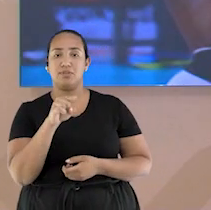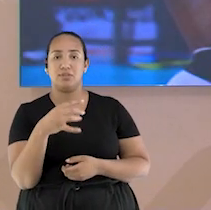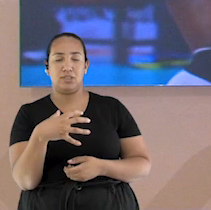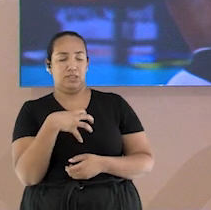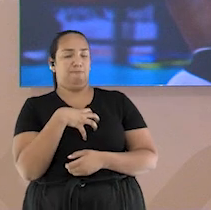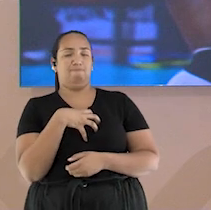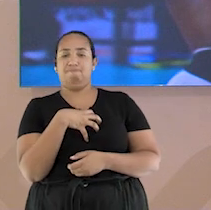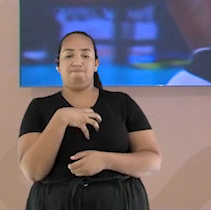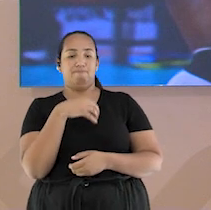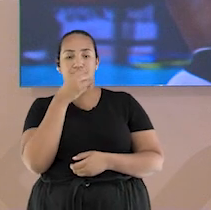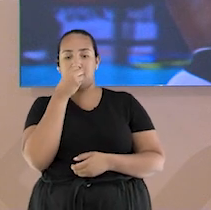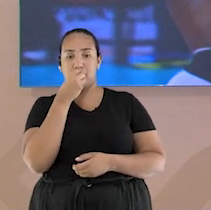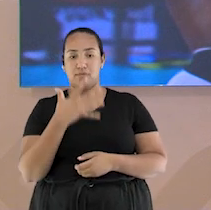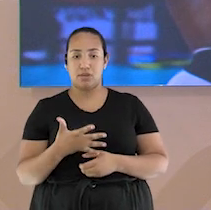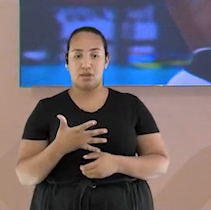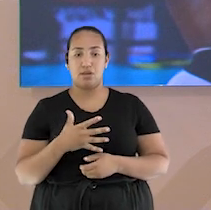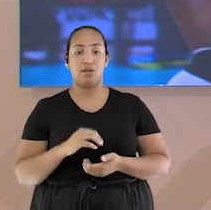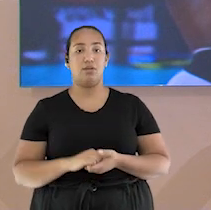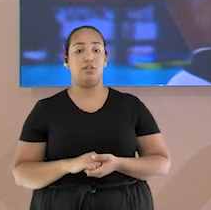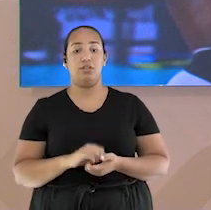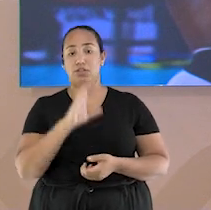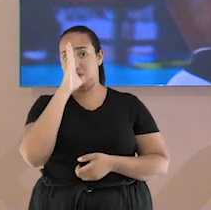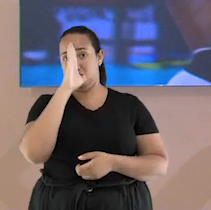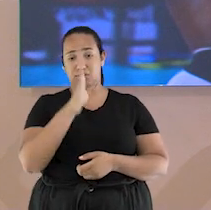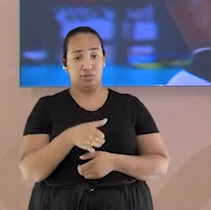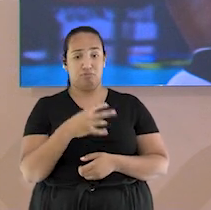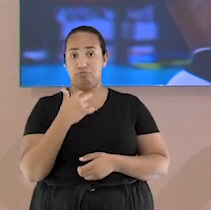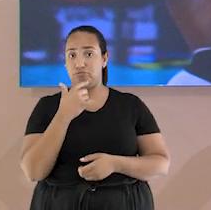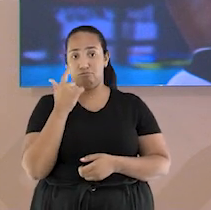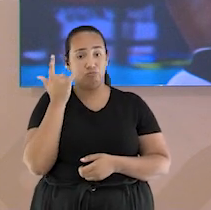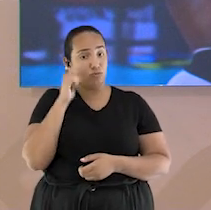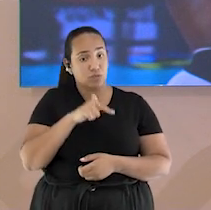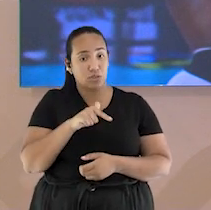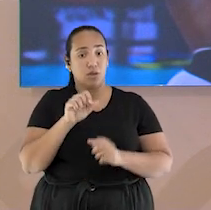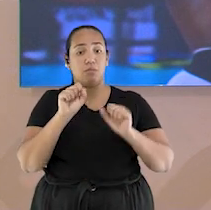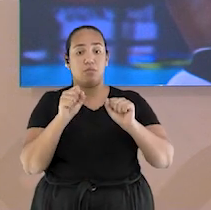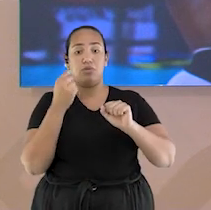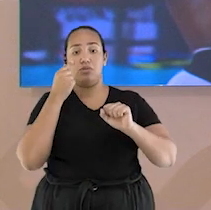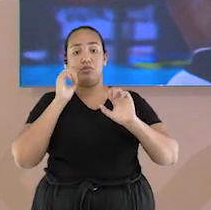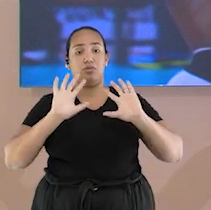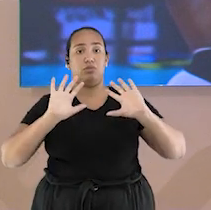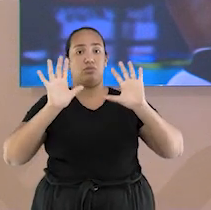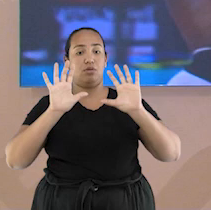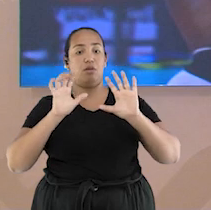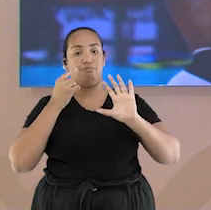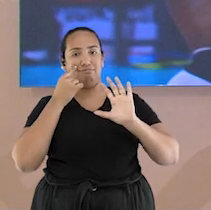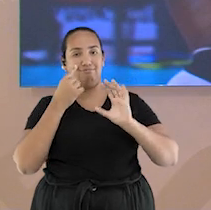movimento, se você não sentir a vontade de fazer o movimento direto, você pode fazer segurando a bola.